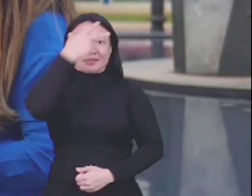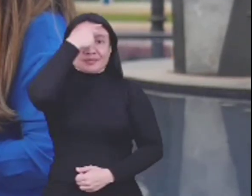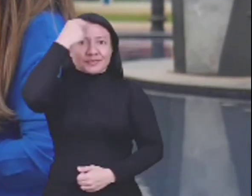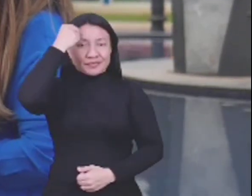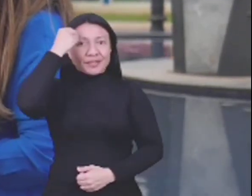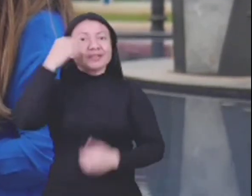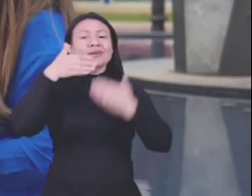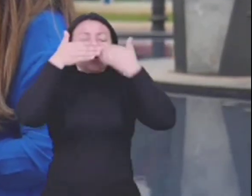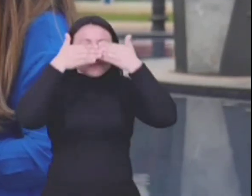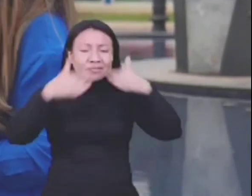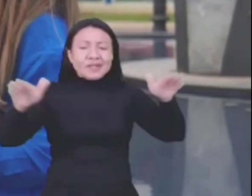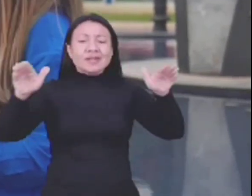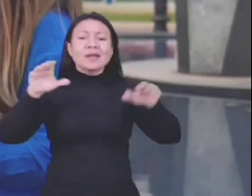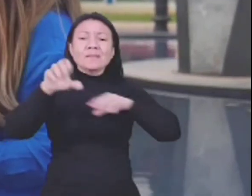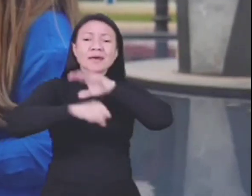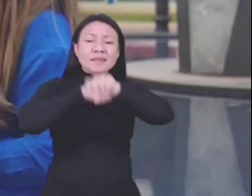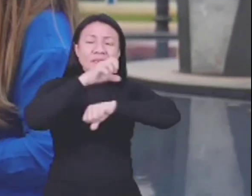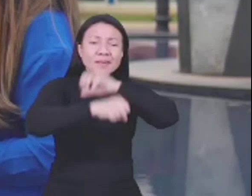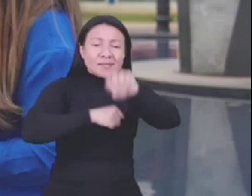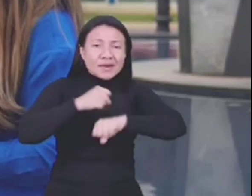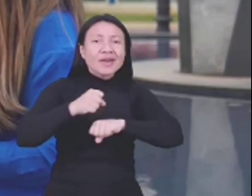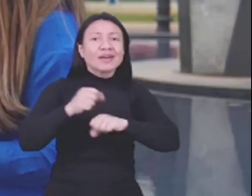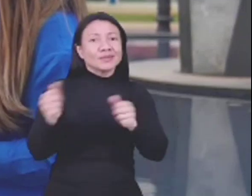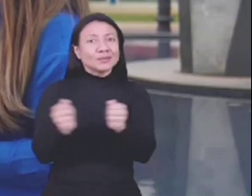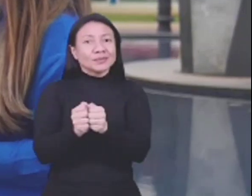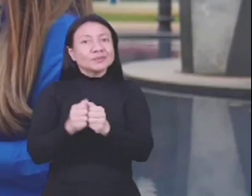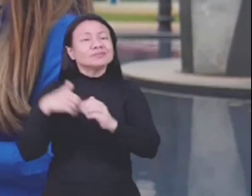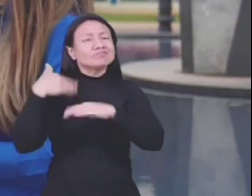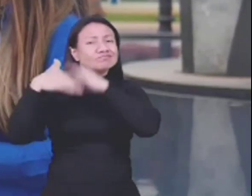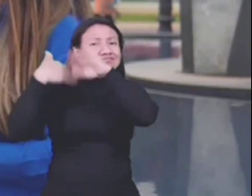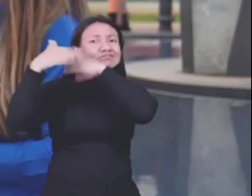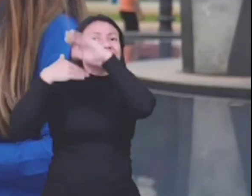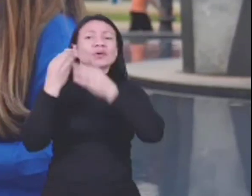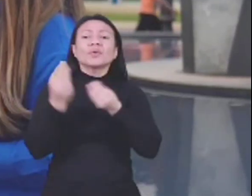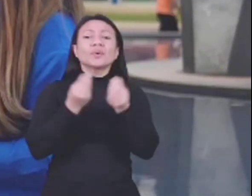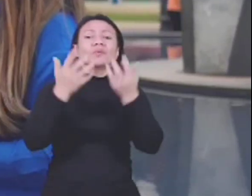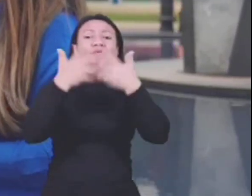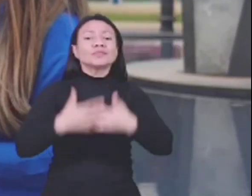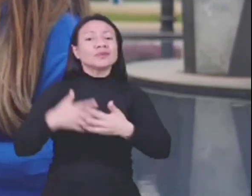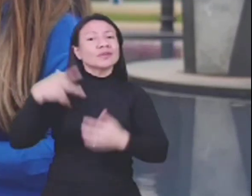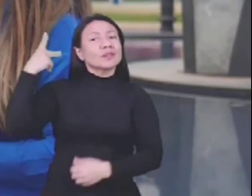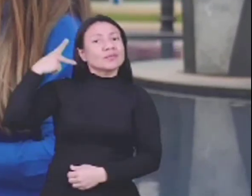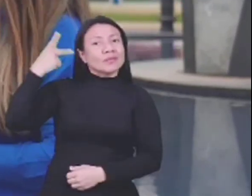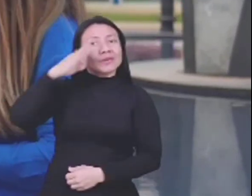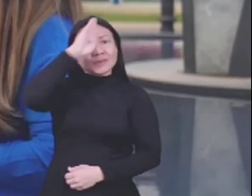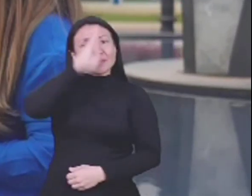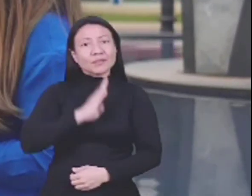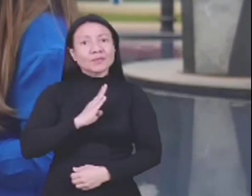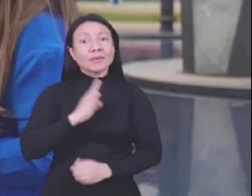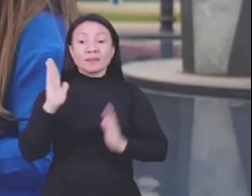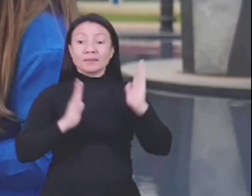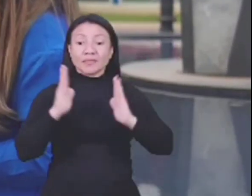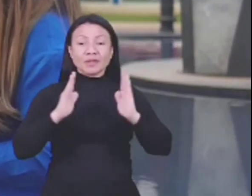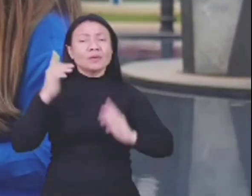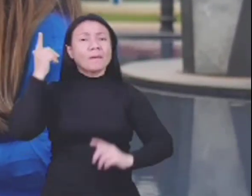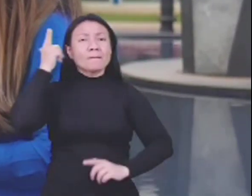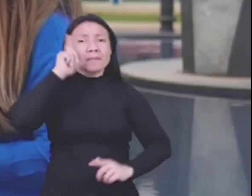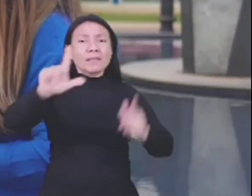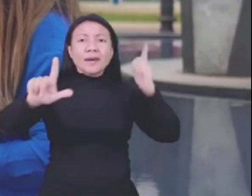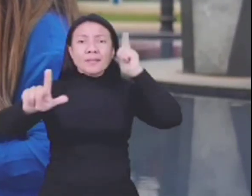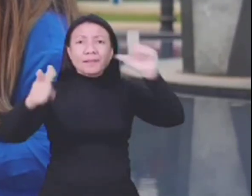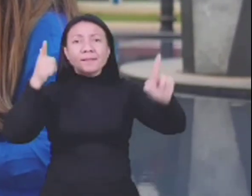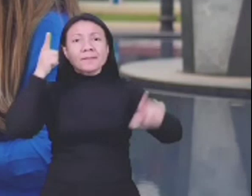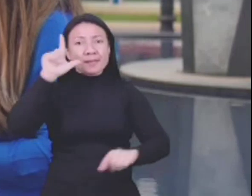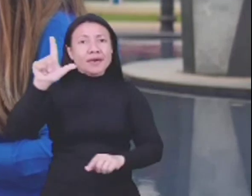Kleber, que me alargou os horizontes e entendemos bem a máquina pública. Nesse período, Karine, a gente fez muitas